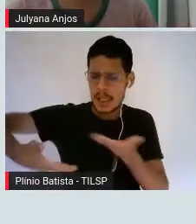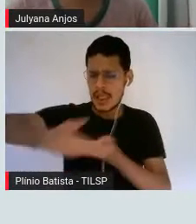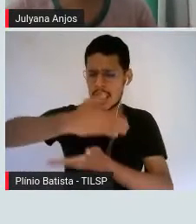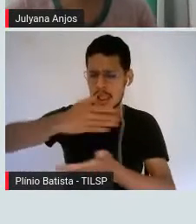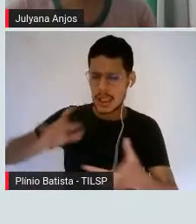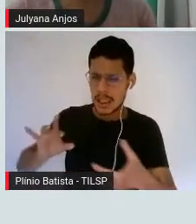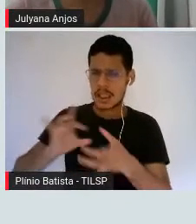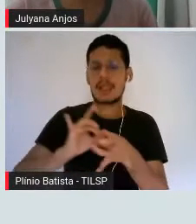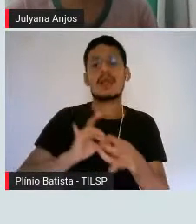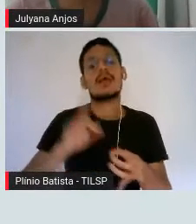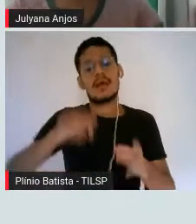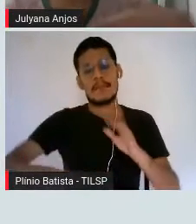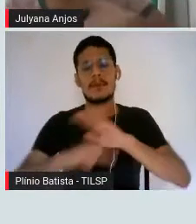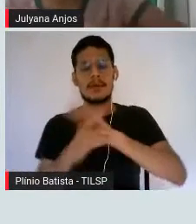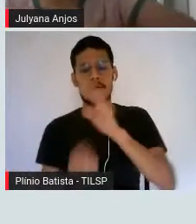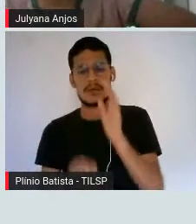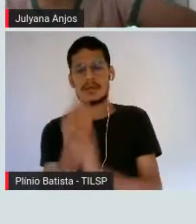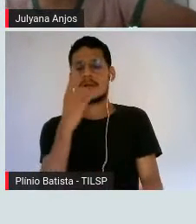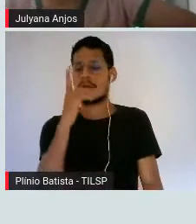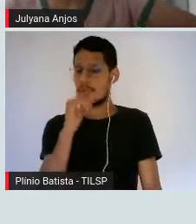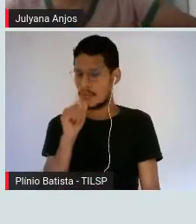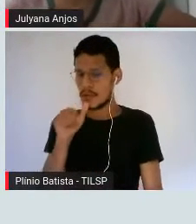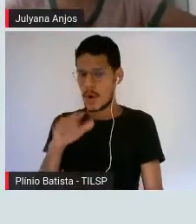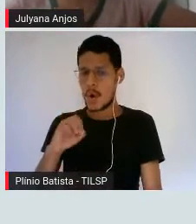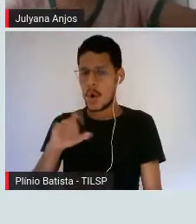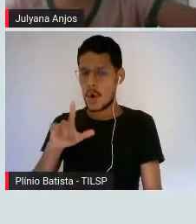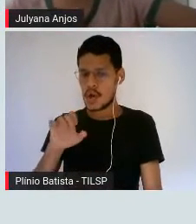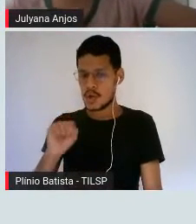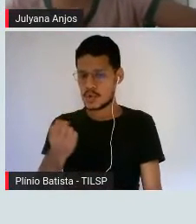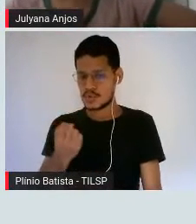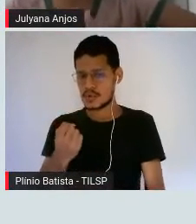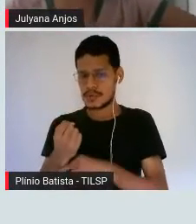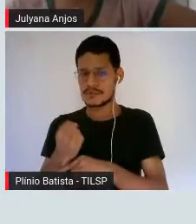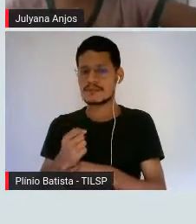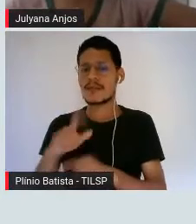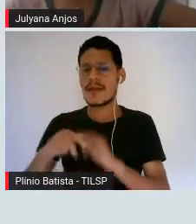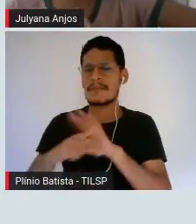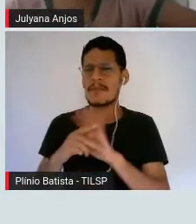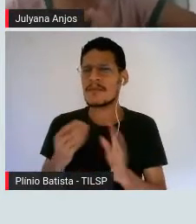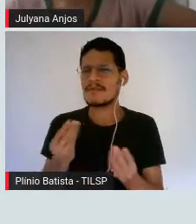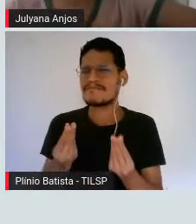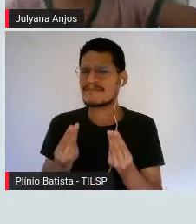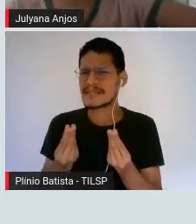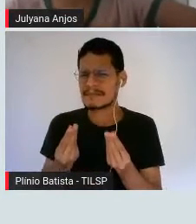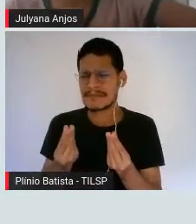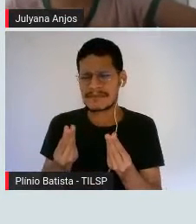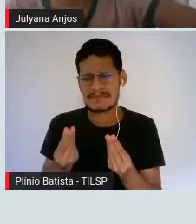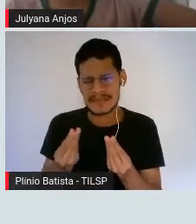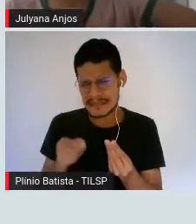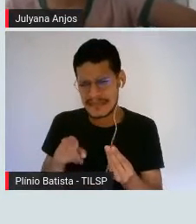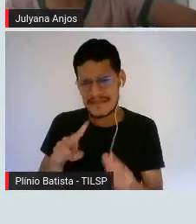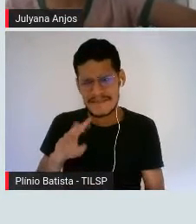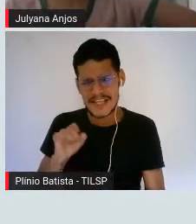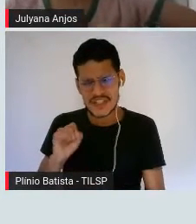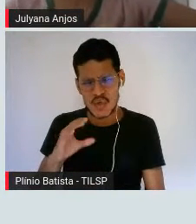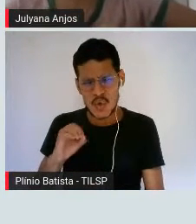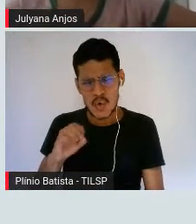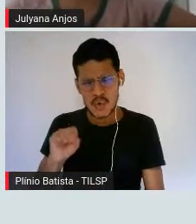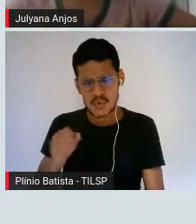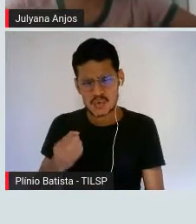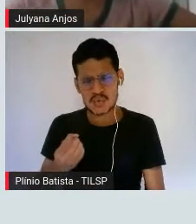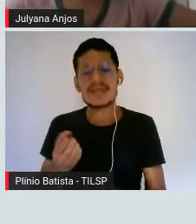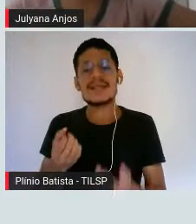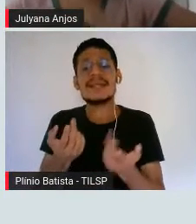compostos que são líquidos, tá? Que no caso são os óleos. Líquido não, mas viscoso. O óleo mesmo, que de cozinha que a gente utiliza, tá certo?